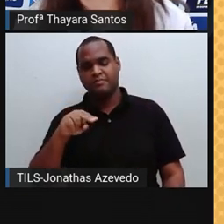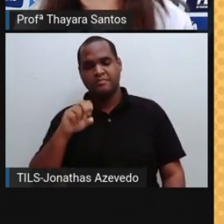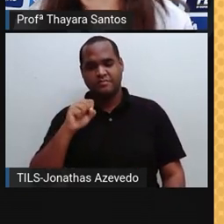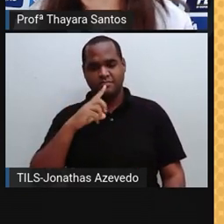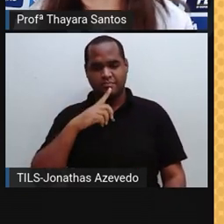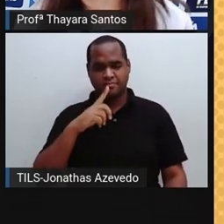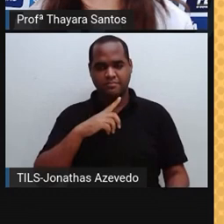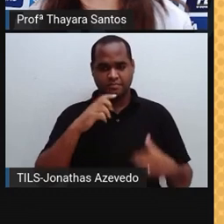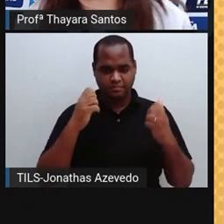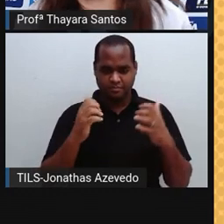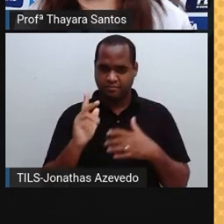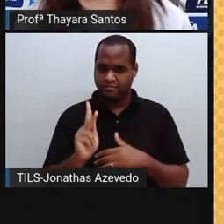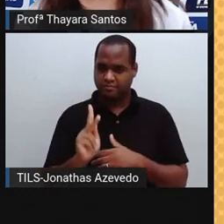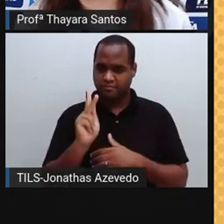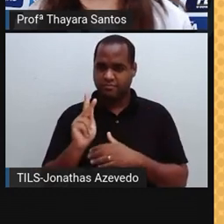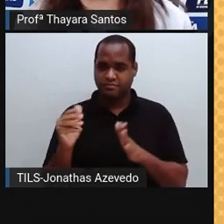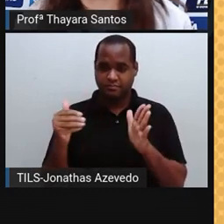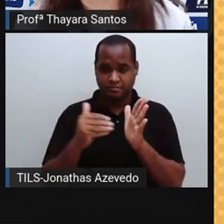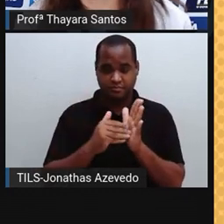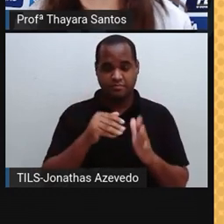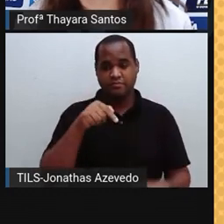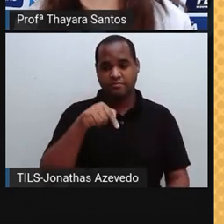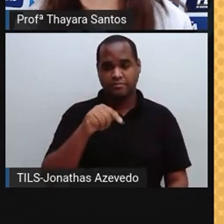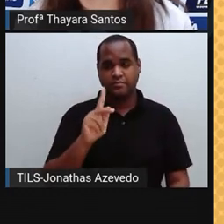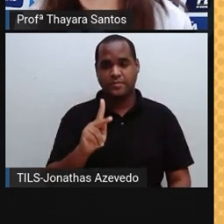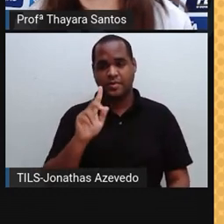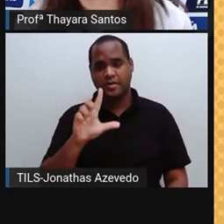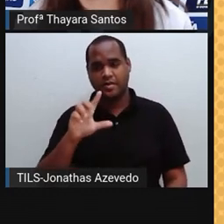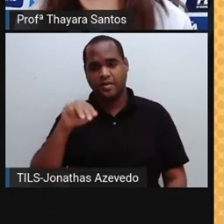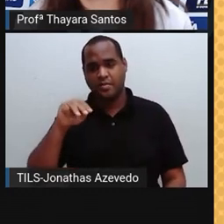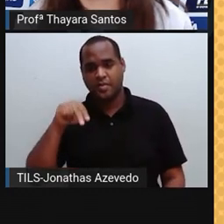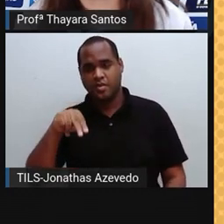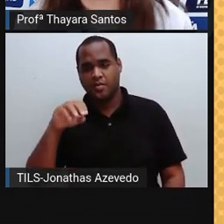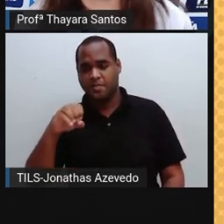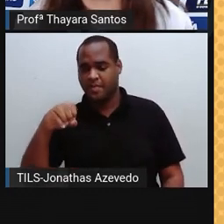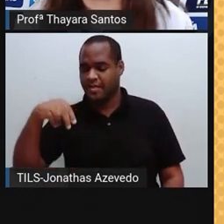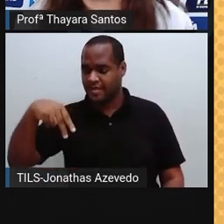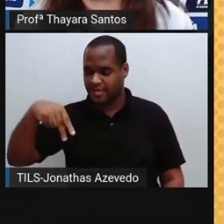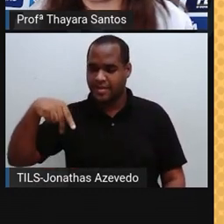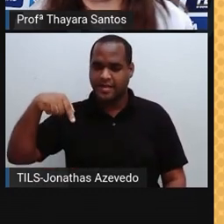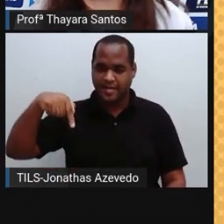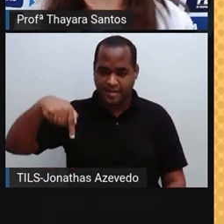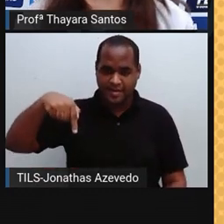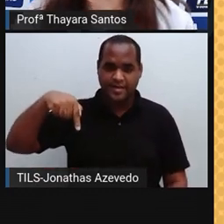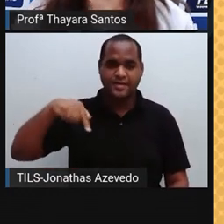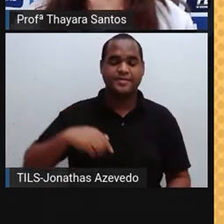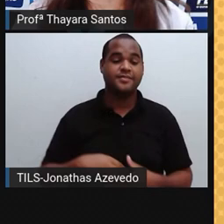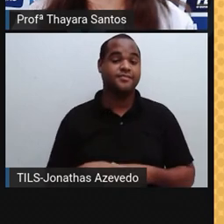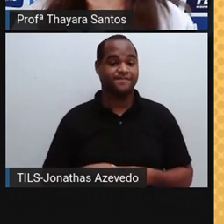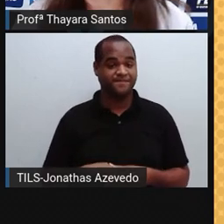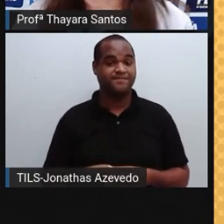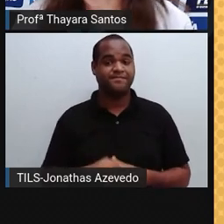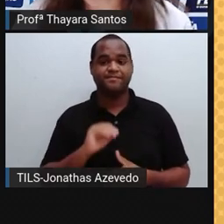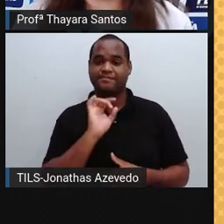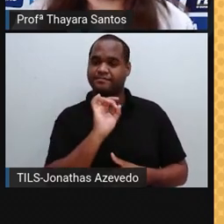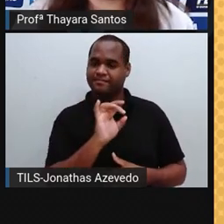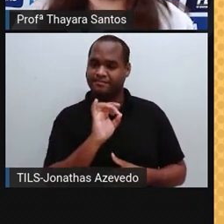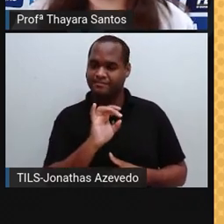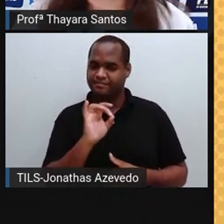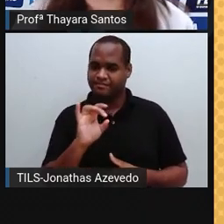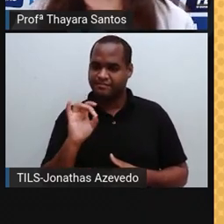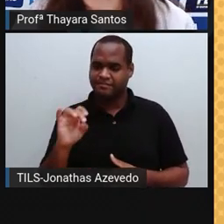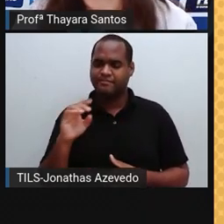nomeadas de K até Q. Então, é K, L, M, N, O, P e Q. Em cada camada